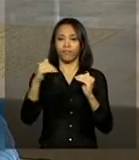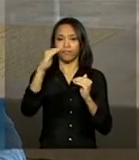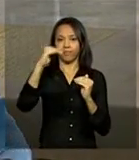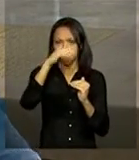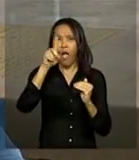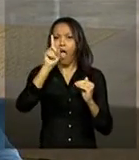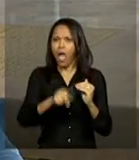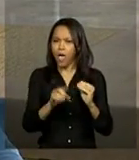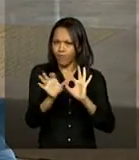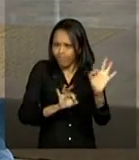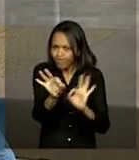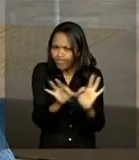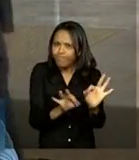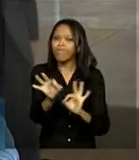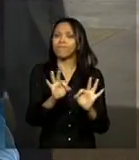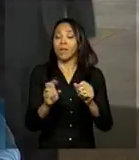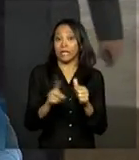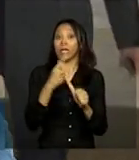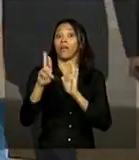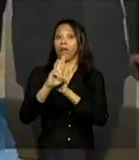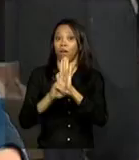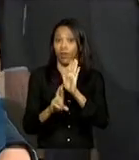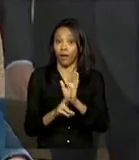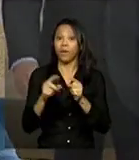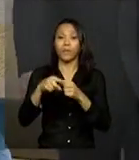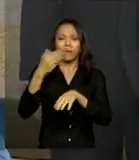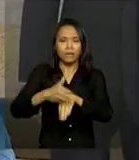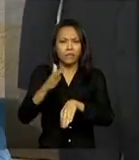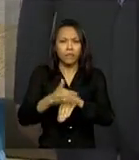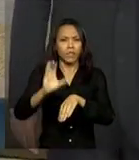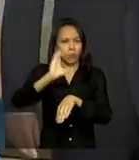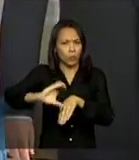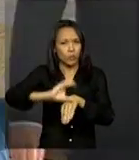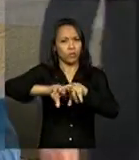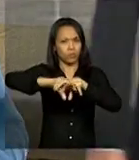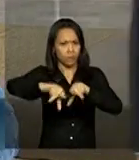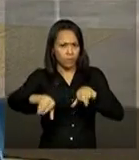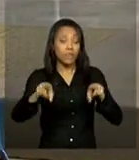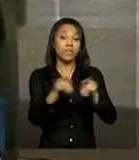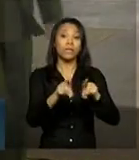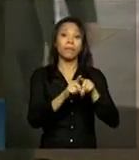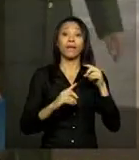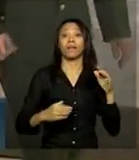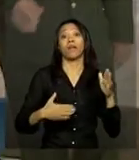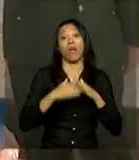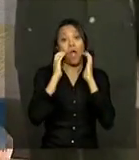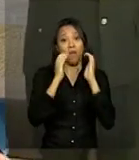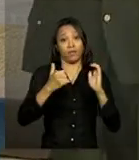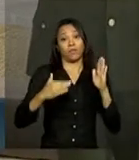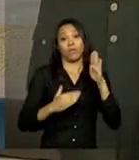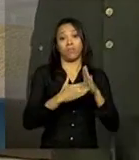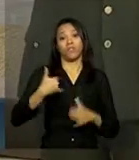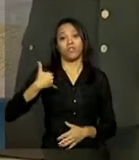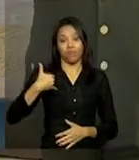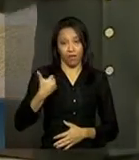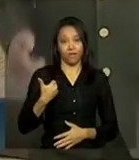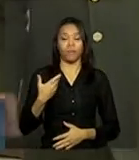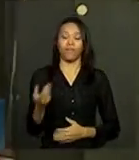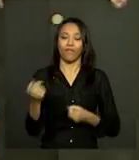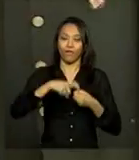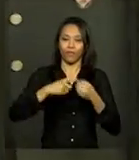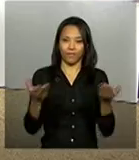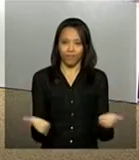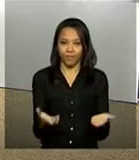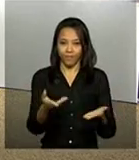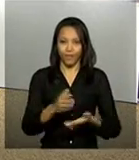feita de forma planejada, seguindo critérios de capacitação profissional e de limites de idade. Voltamos com você, Thaisa!